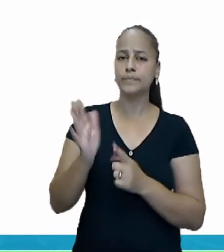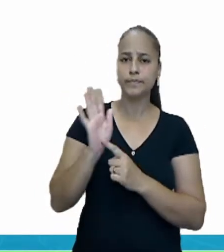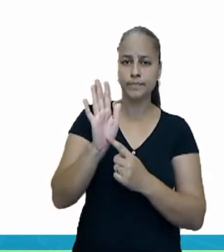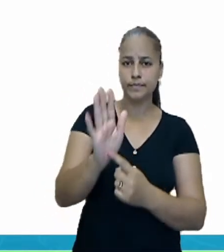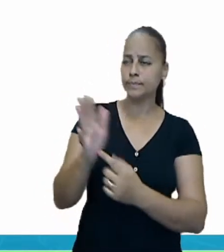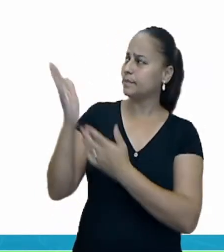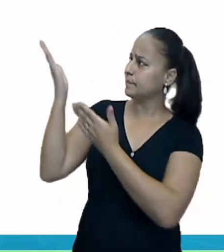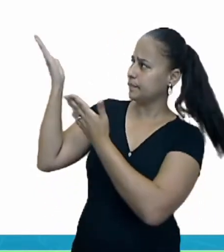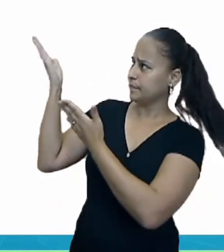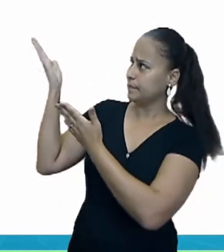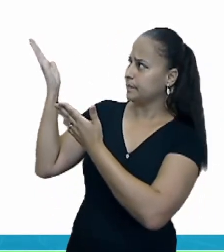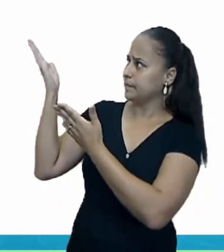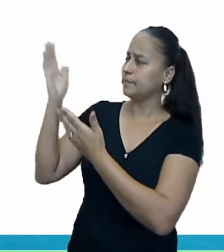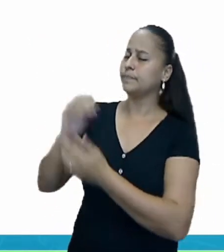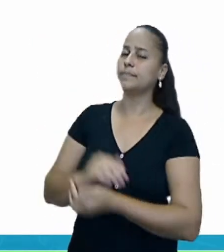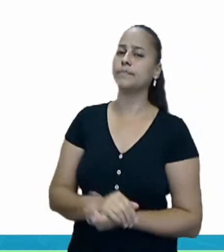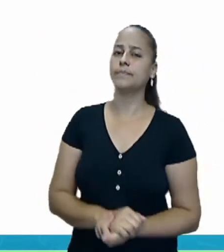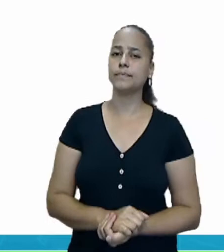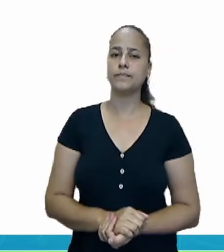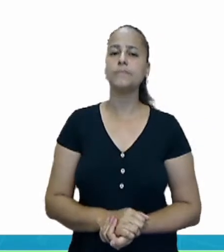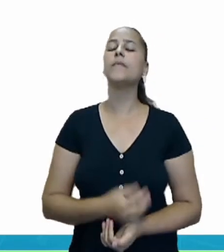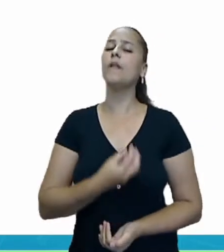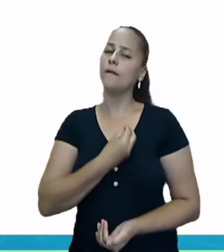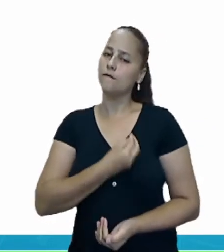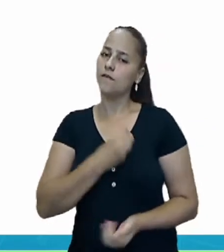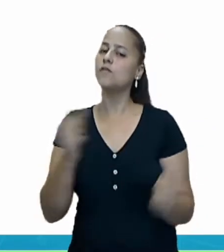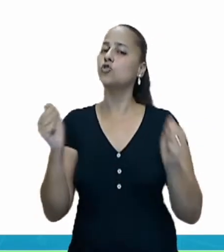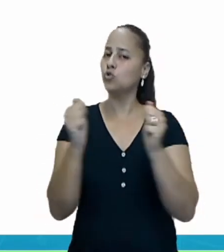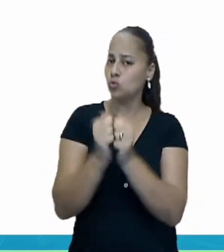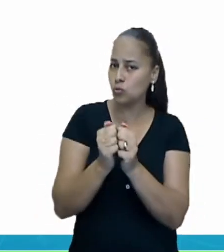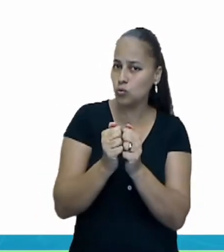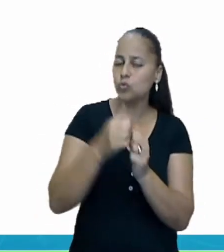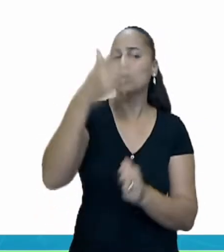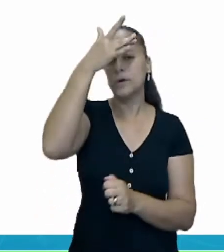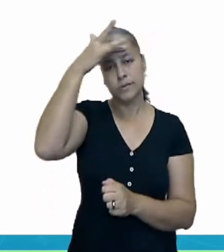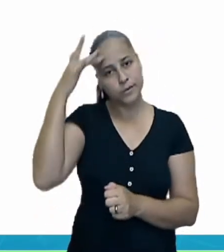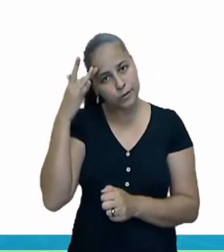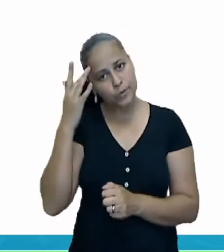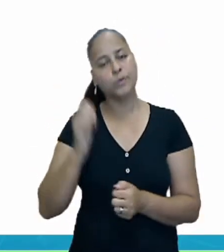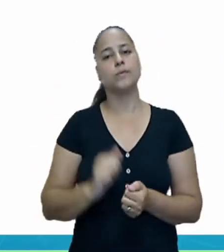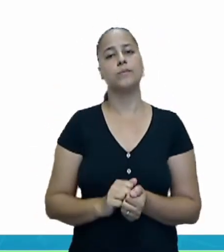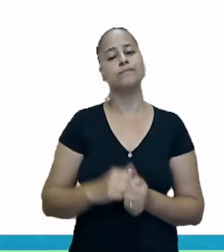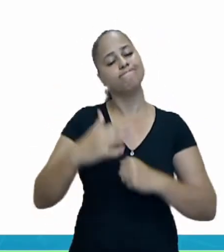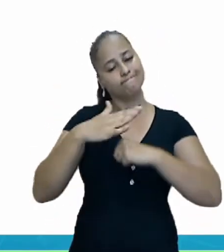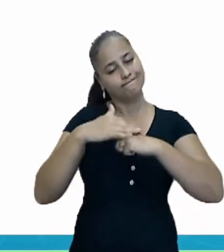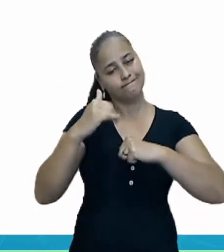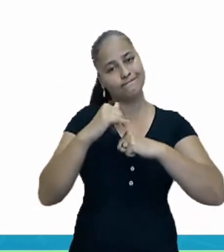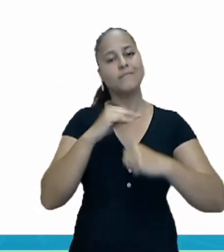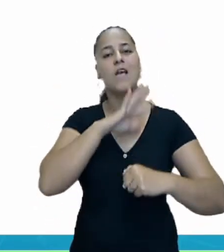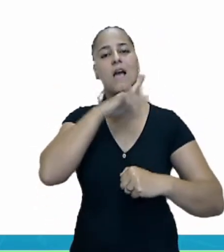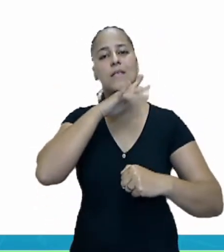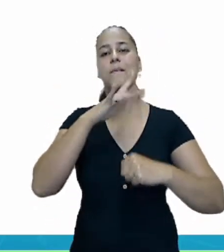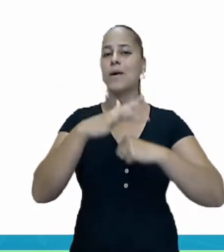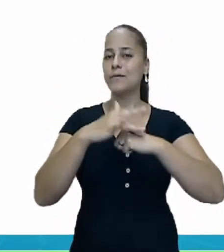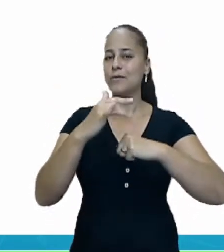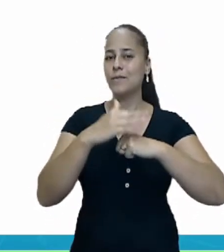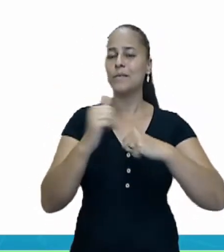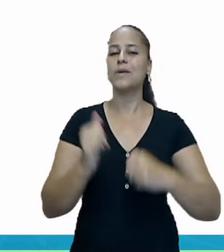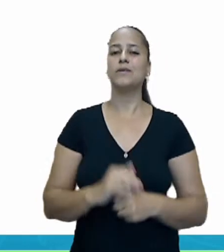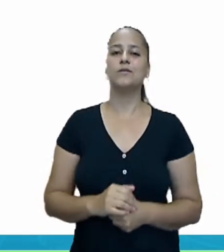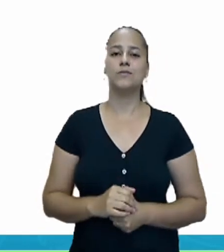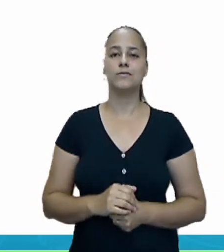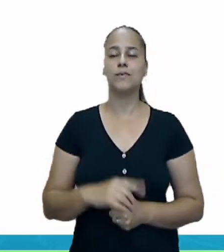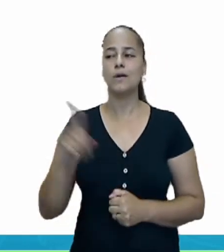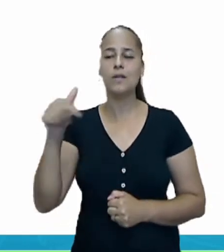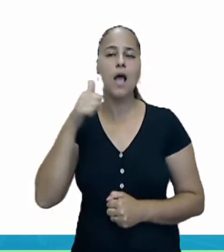vivem junto com as pessoas, né, que nós falamos anteriormente, que tem a